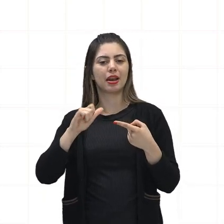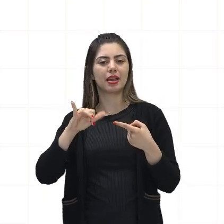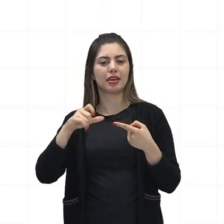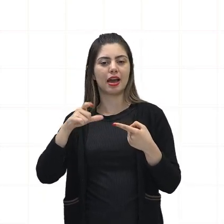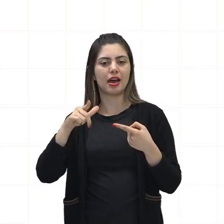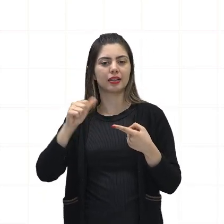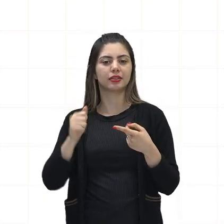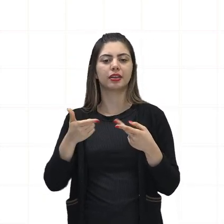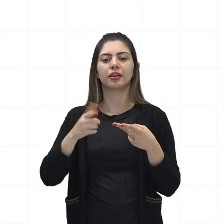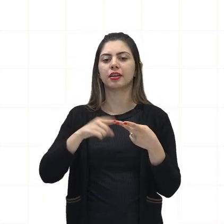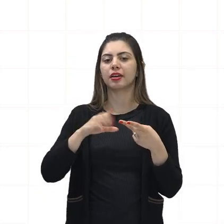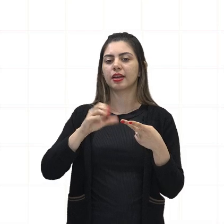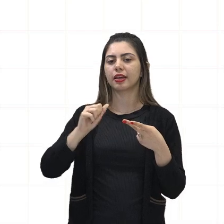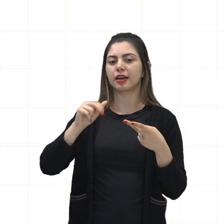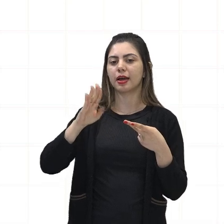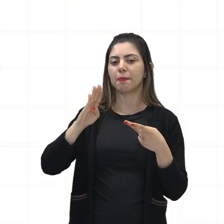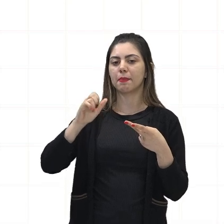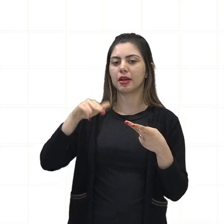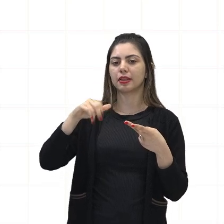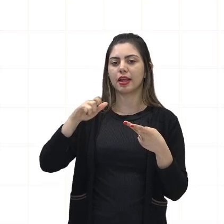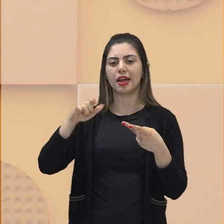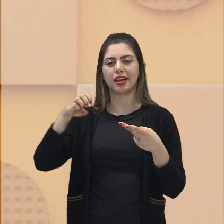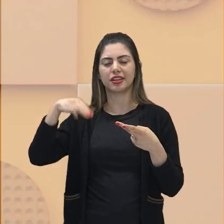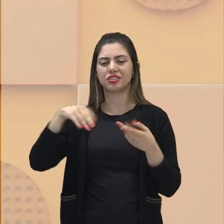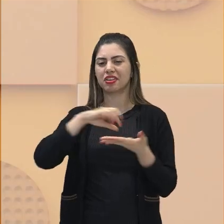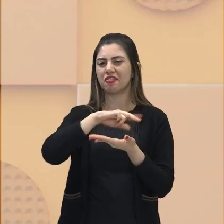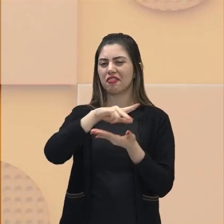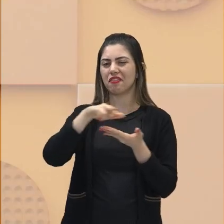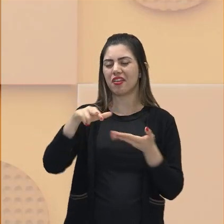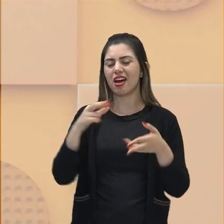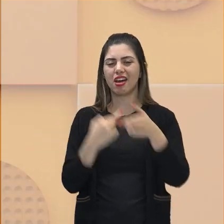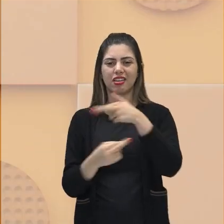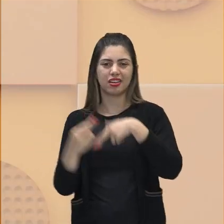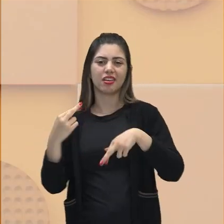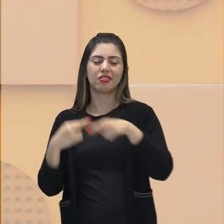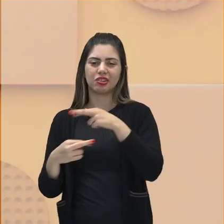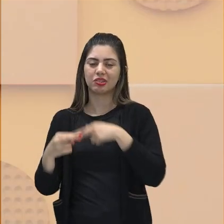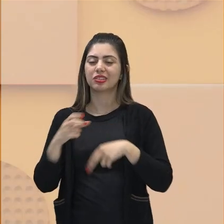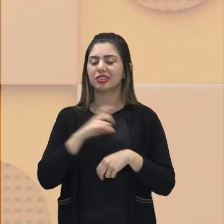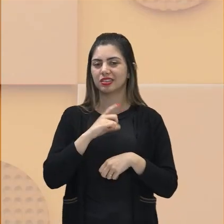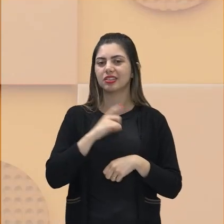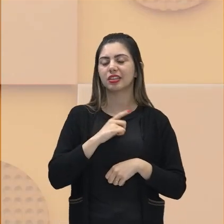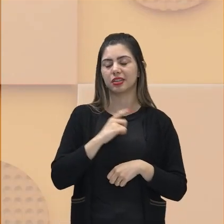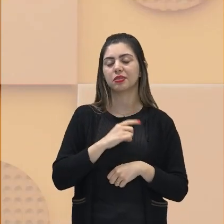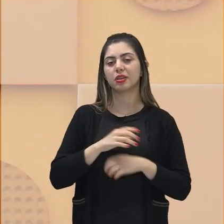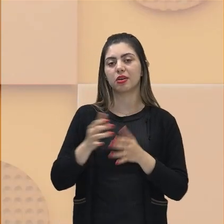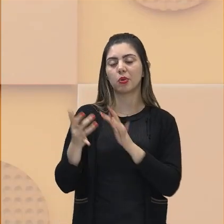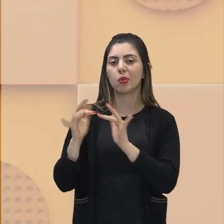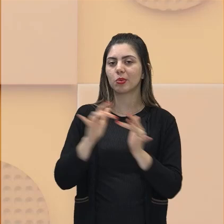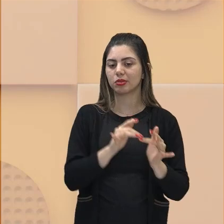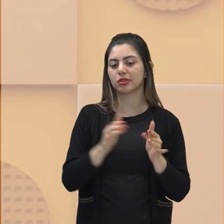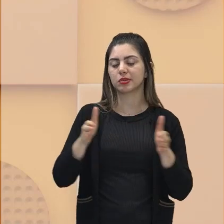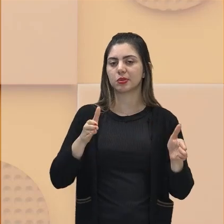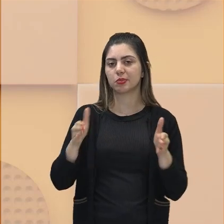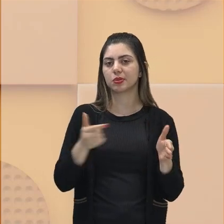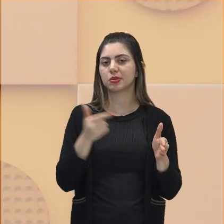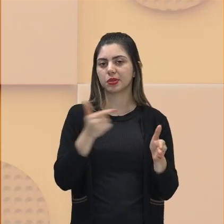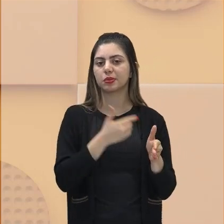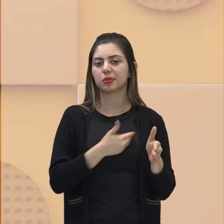revolta dos farrapos, também temos a revolta dos maleis e por aí vai. Temos diversas outras questões associadas a esse momento ali,